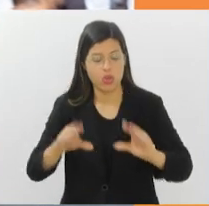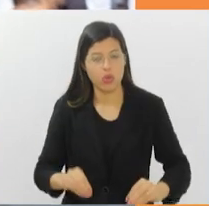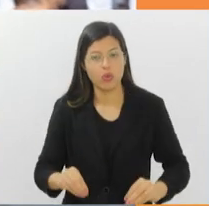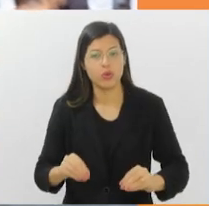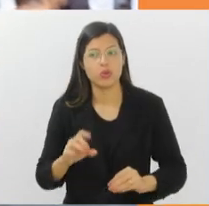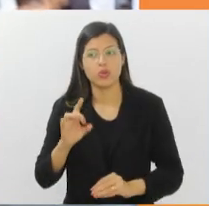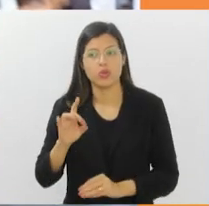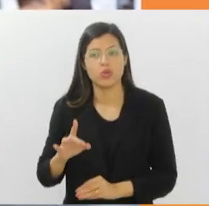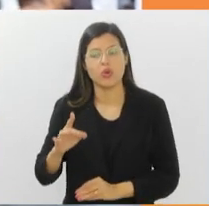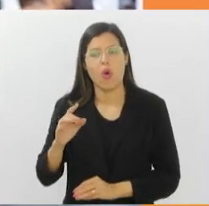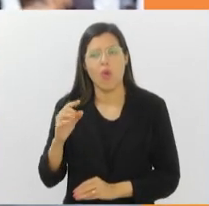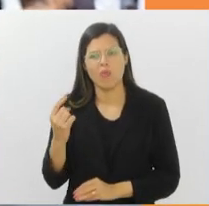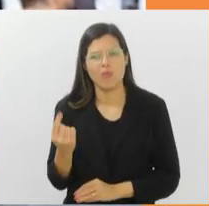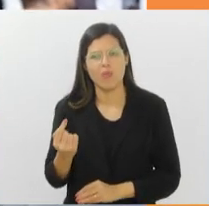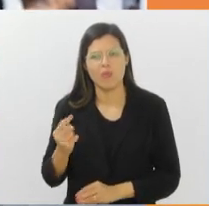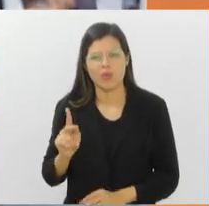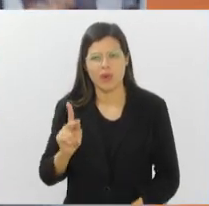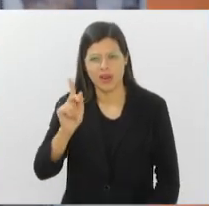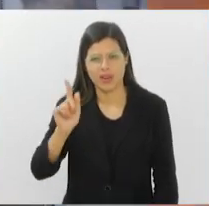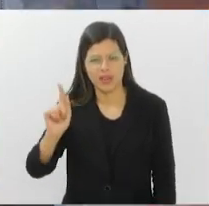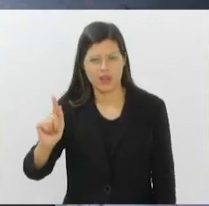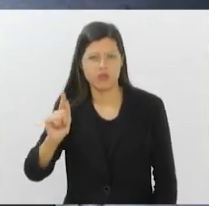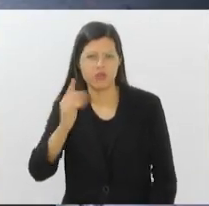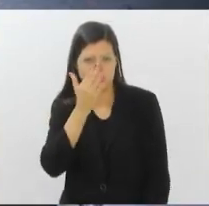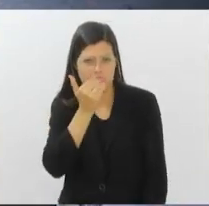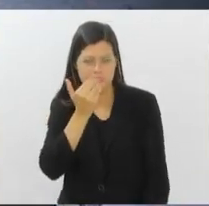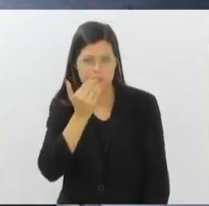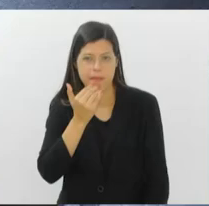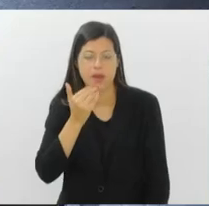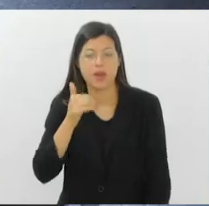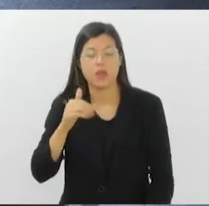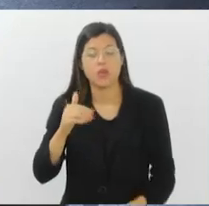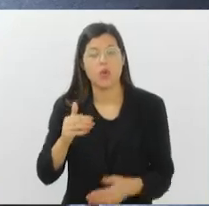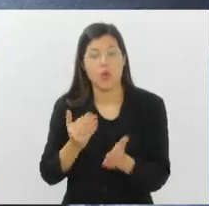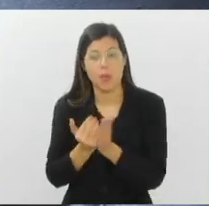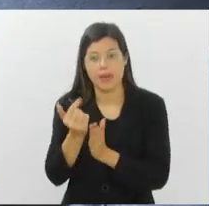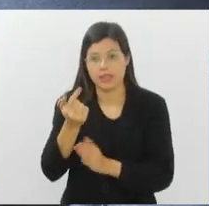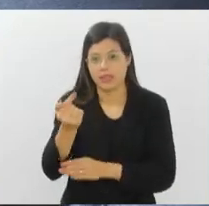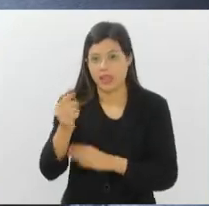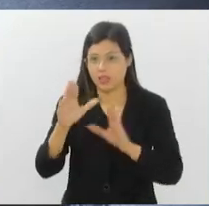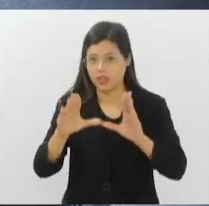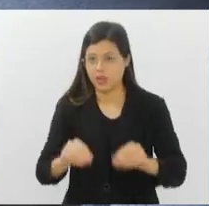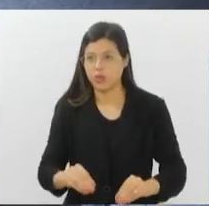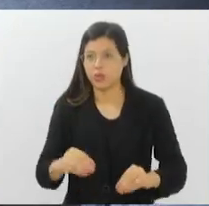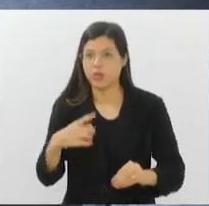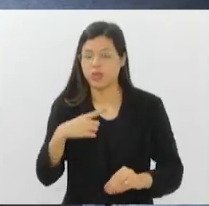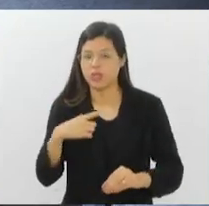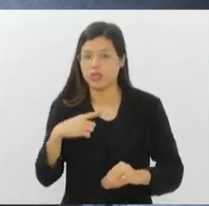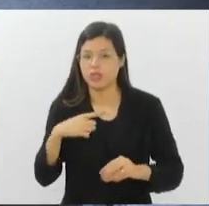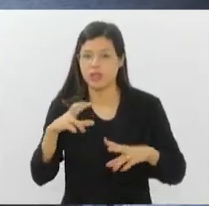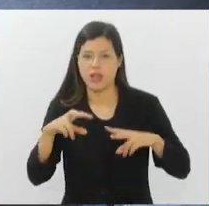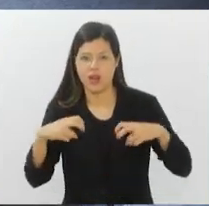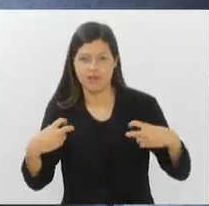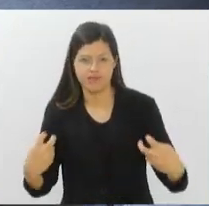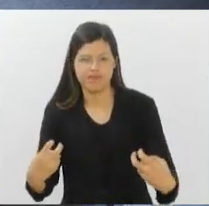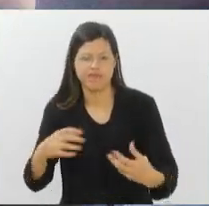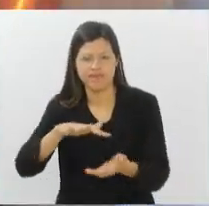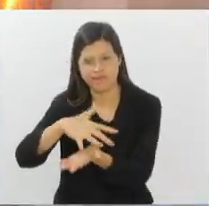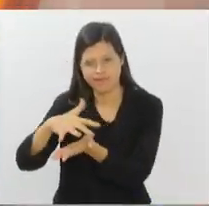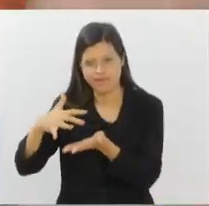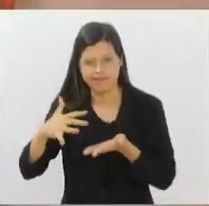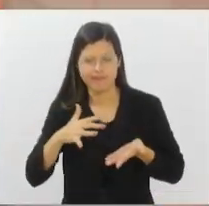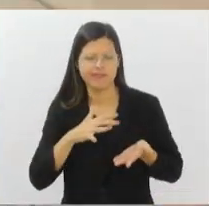basta levar um quilo de alimento não perecível. O evento começa às 7 da noite e ainda vai contar com a roda de samba do Cacique de Ramos.